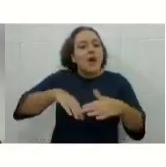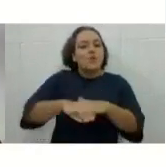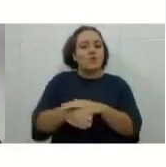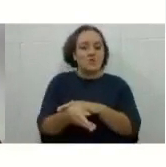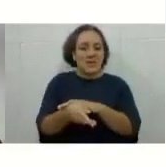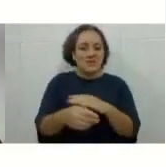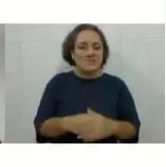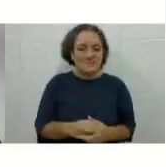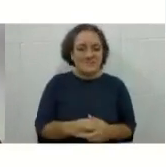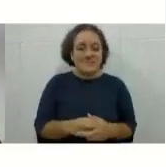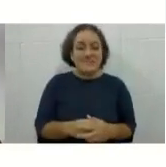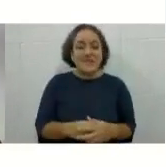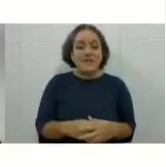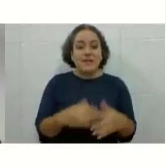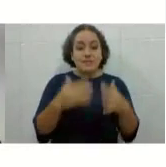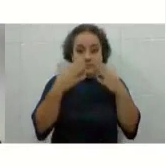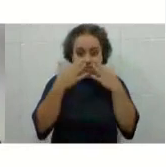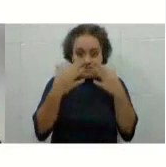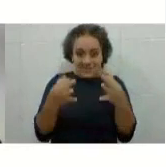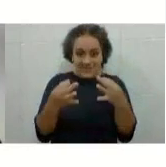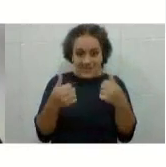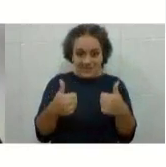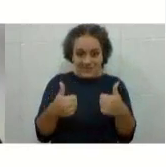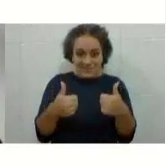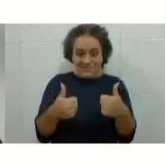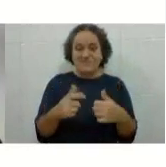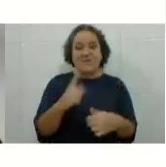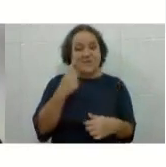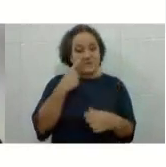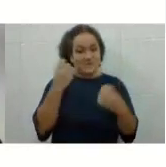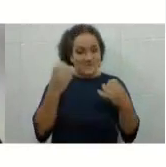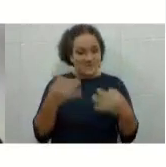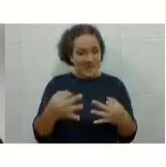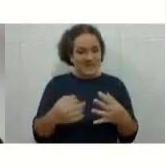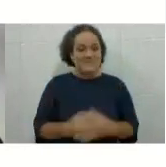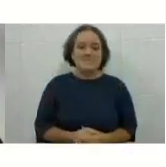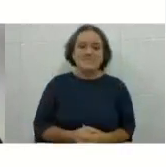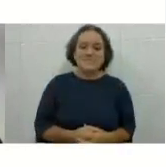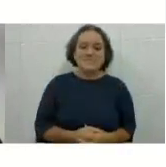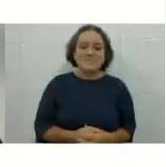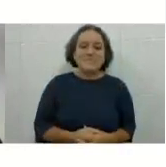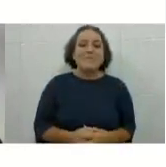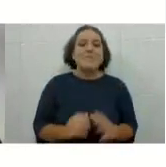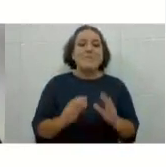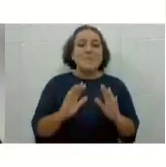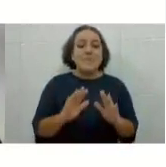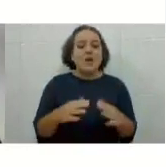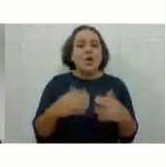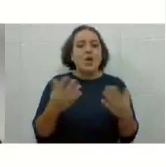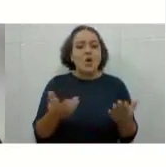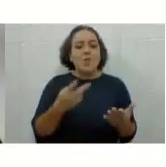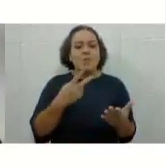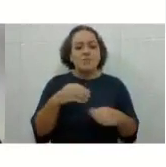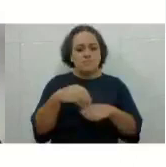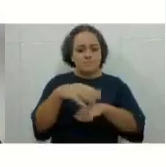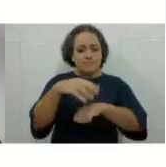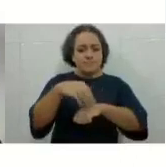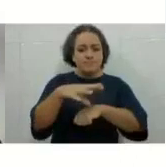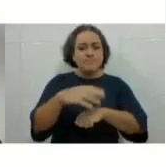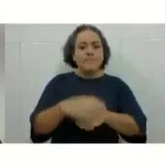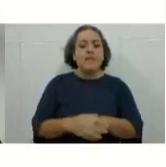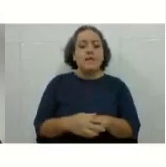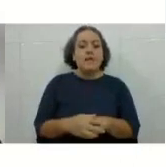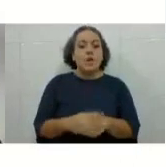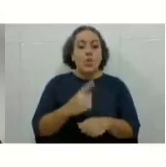prestando atenção? Vou lá, hein? É o seguinte, como eu disse para vocês, um bloco, ele